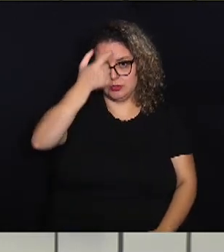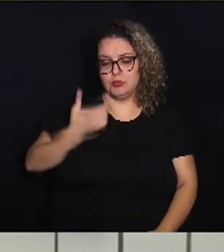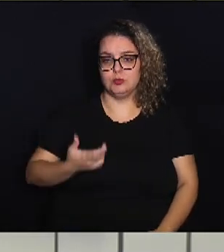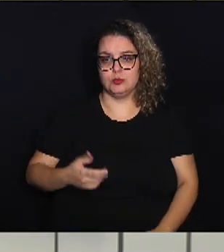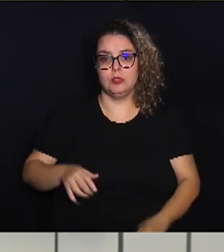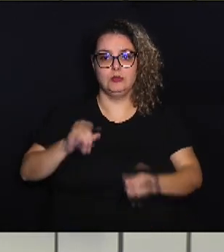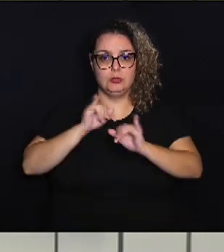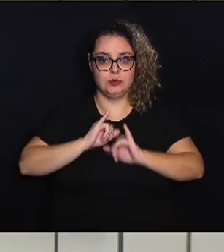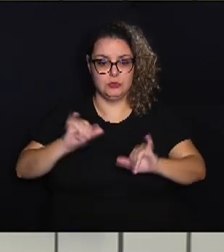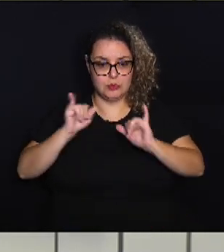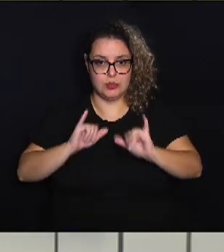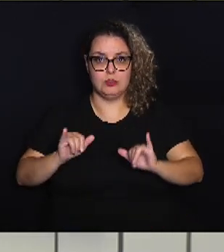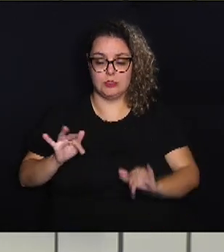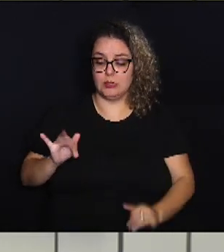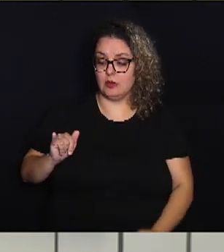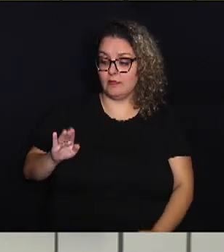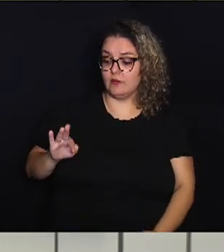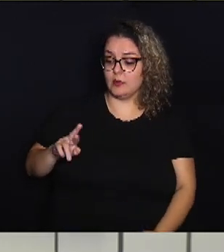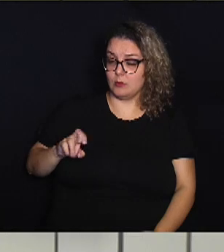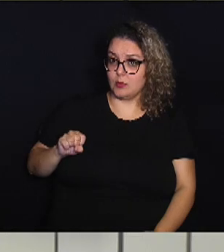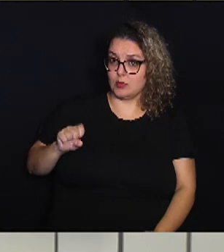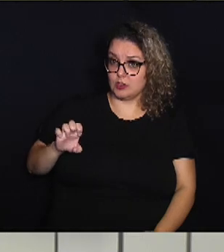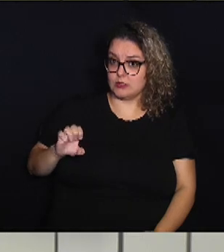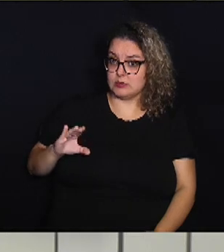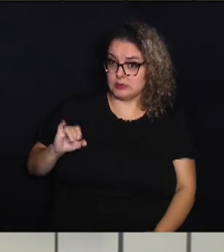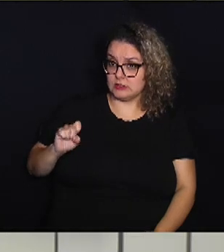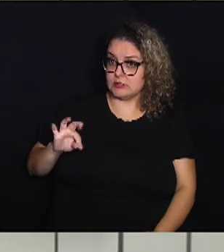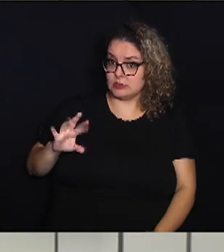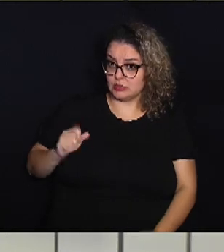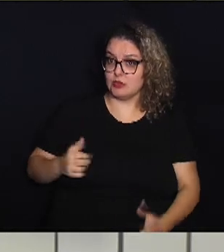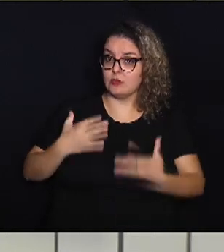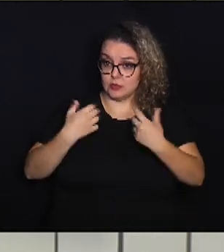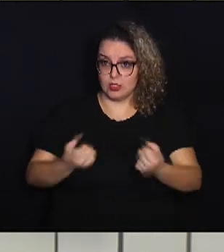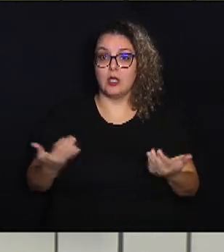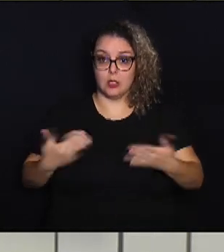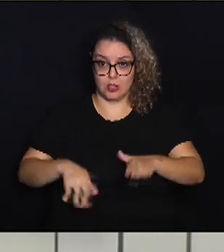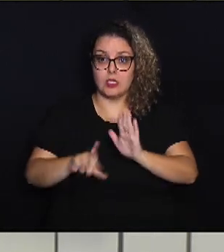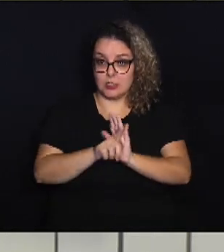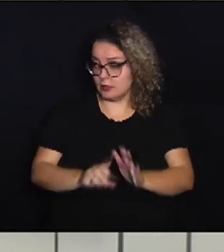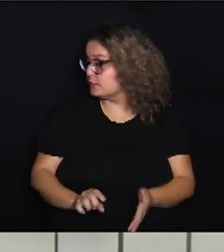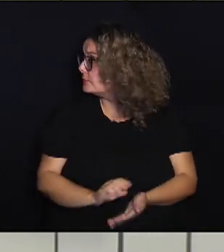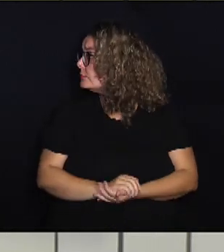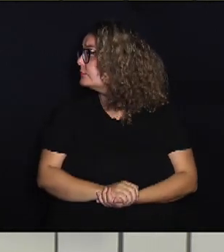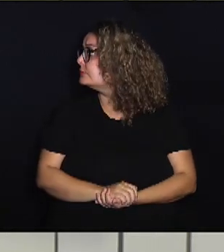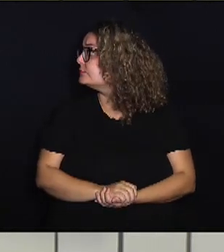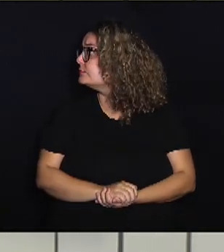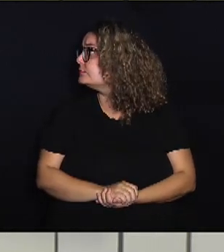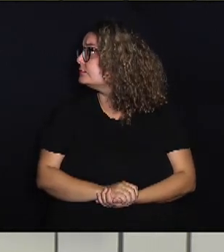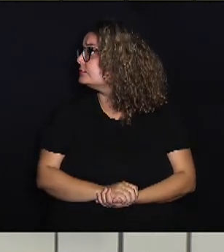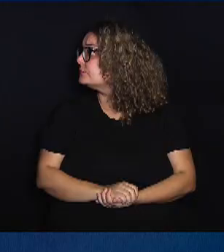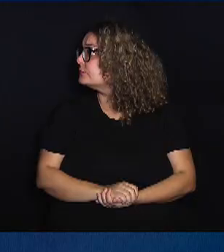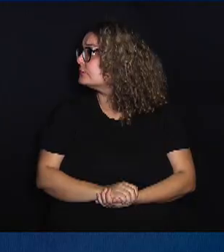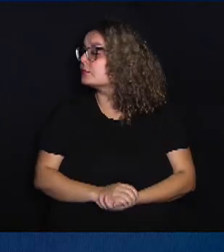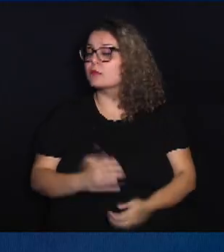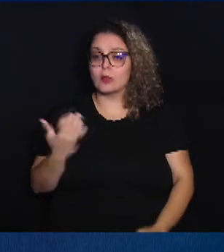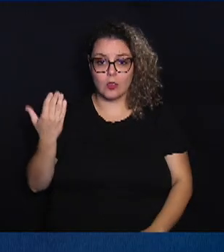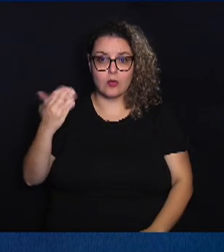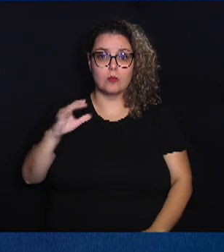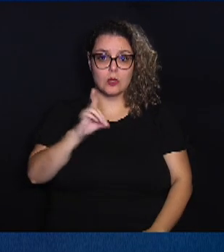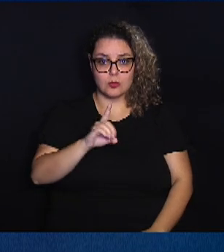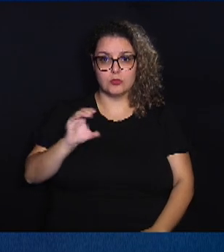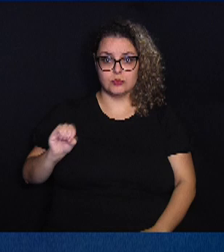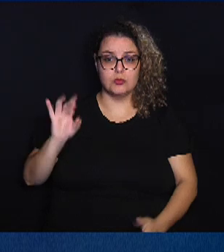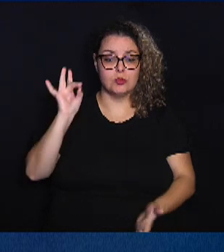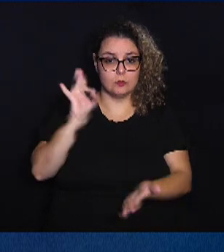Divulgação da Fibrose Cística, foi sancionada e agora é lei. Foi publicada no Diário